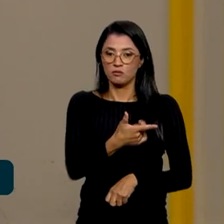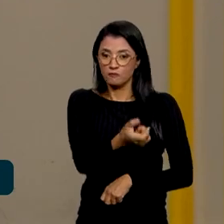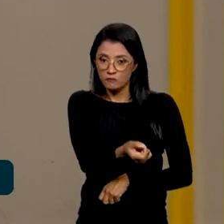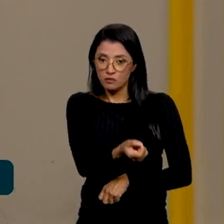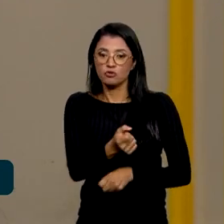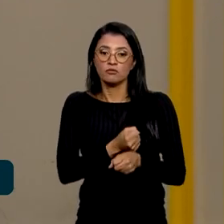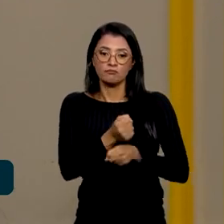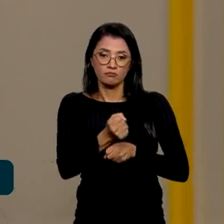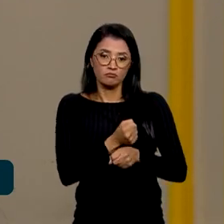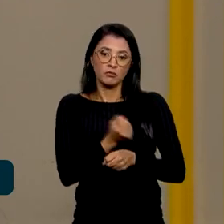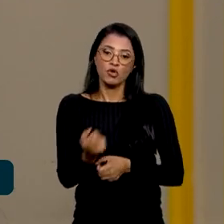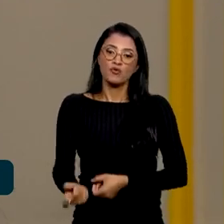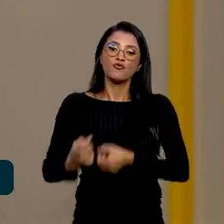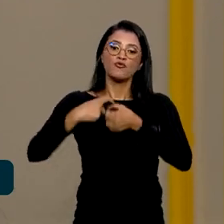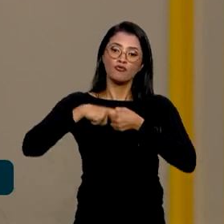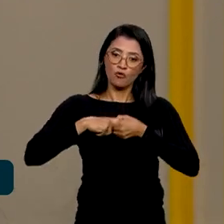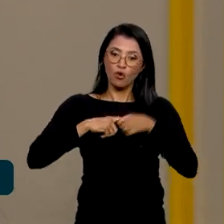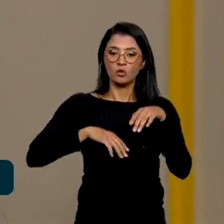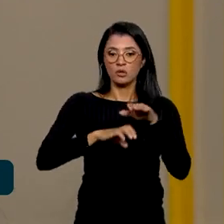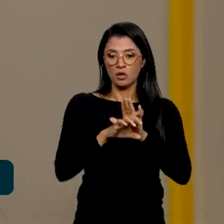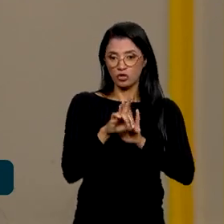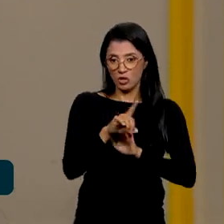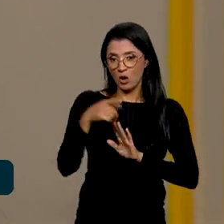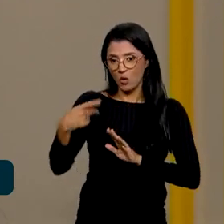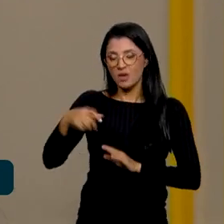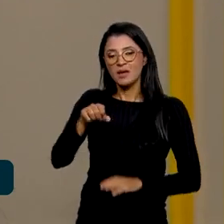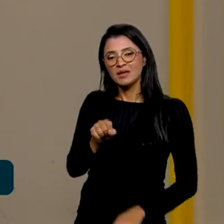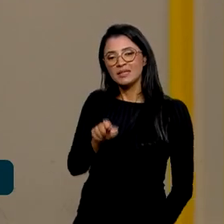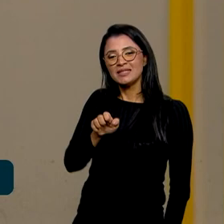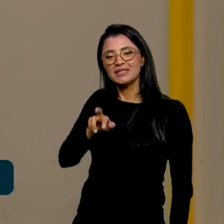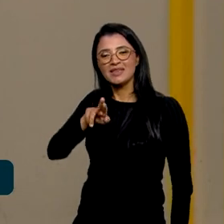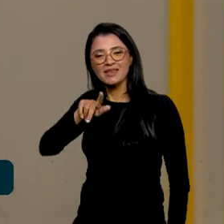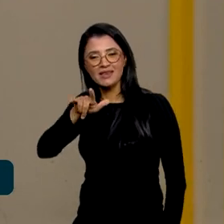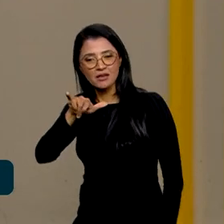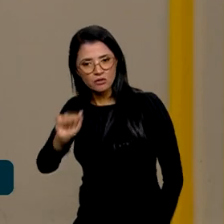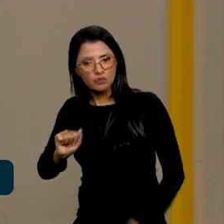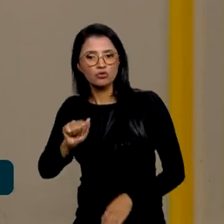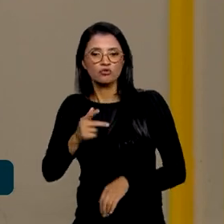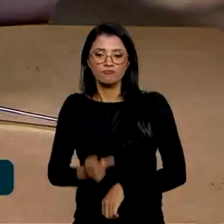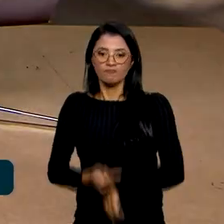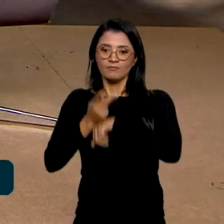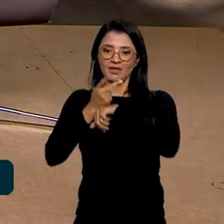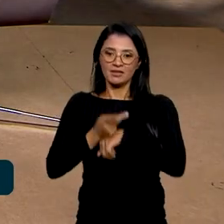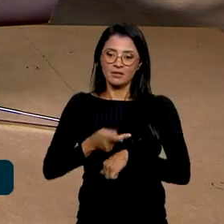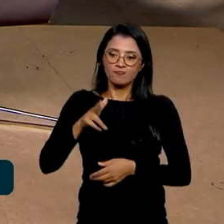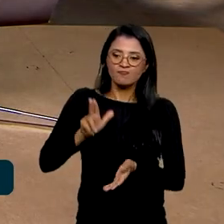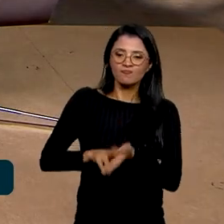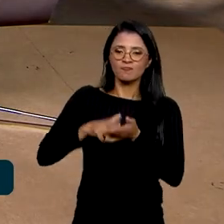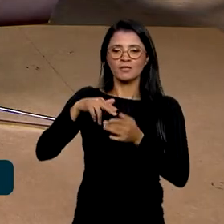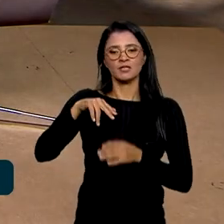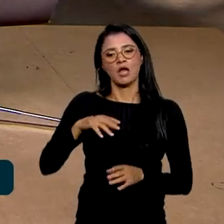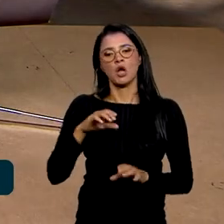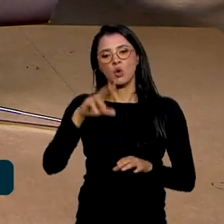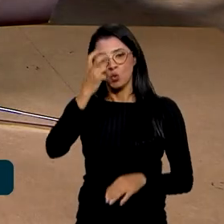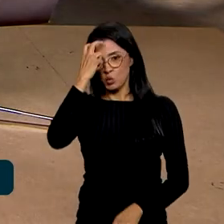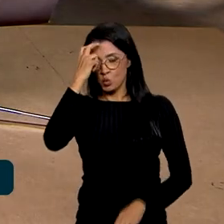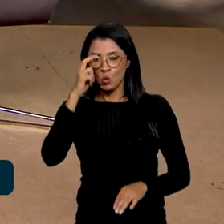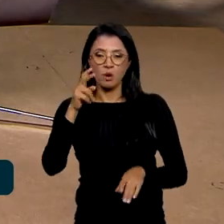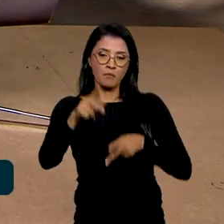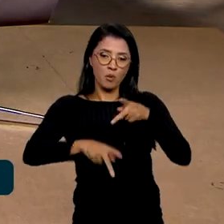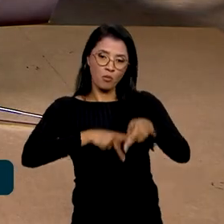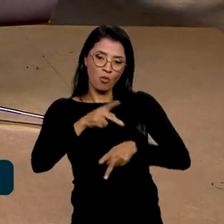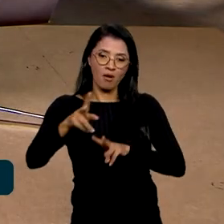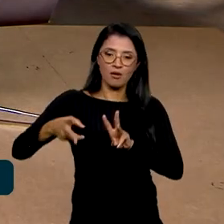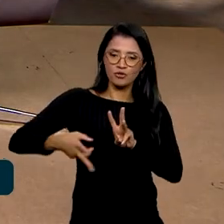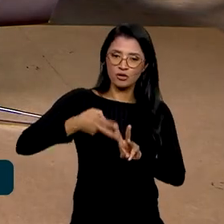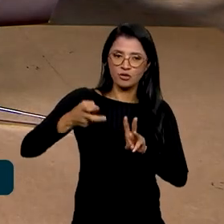reativa justamente com o edital Sérgio Mamberti, é um edital de premiação, de reconhecimento da cultura popular, da cultura indígena, da